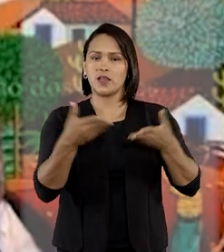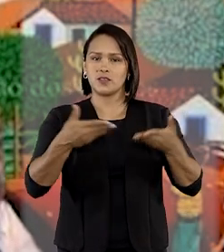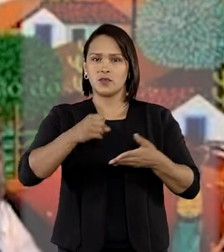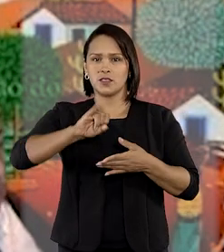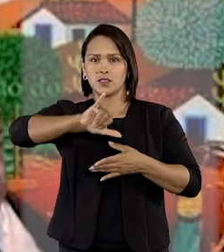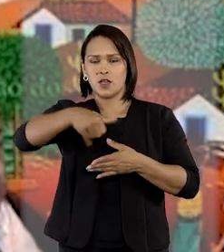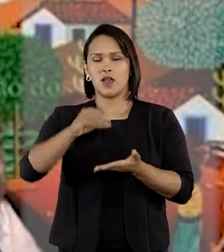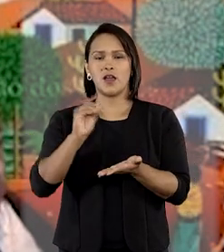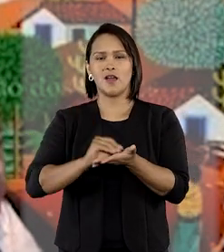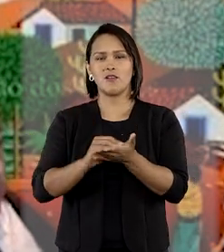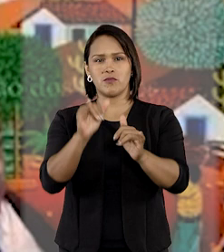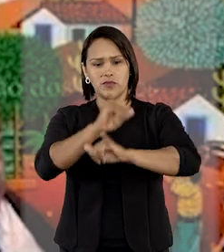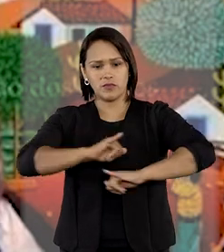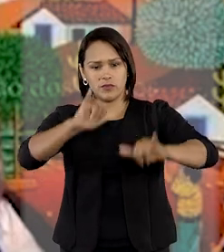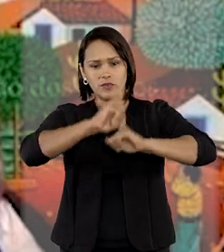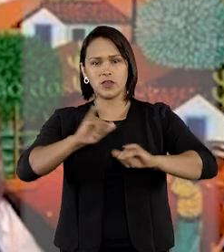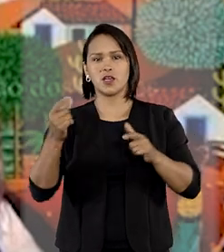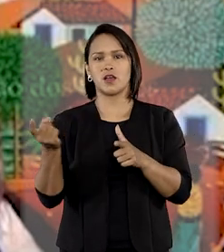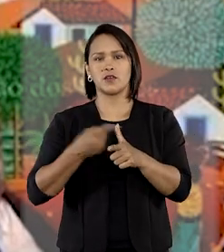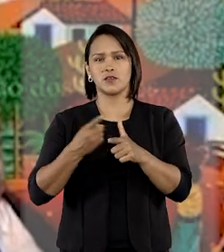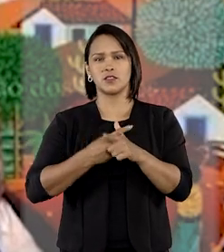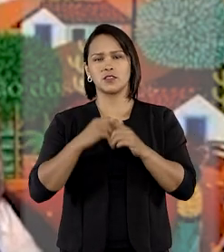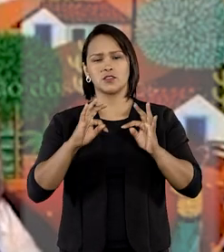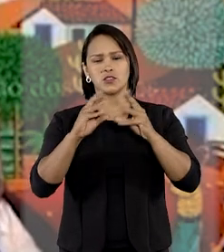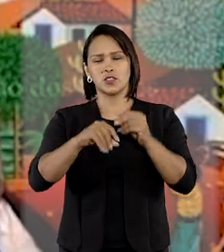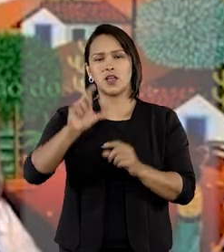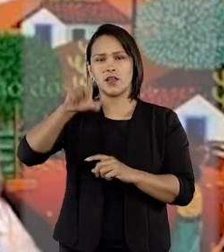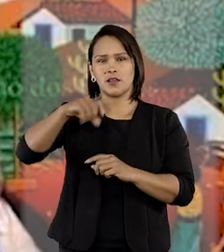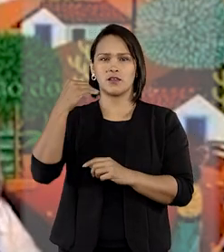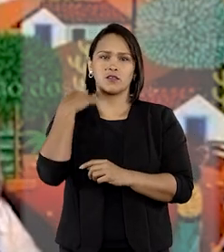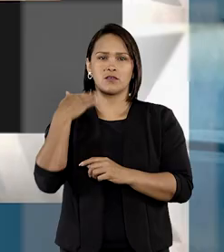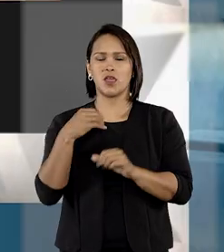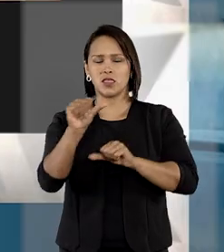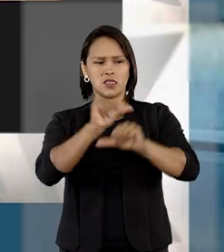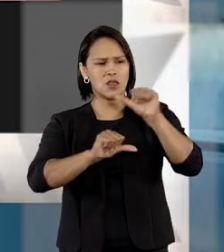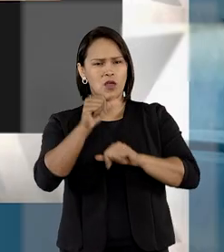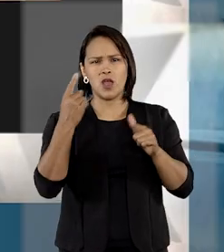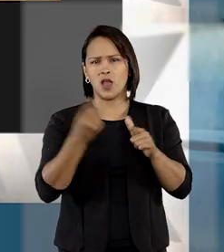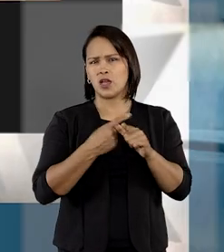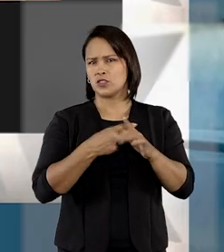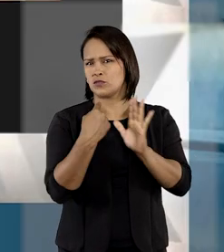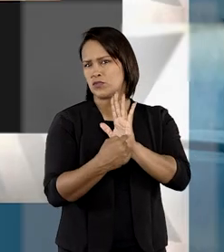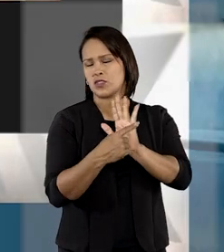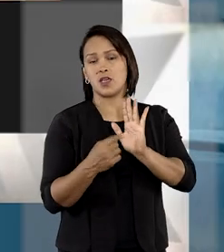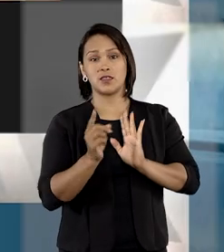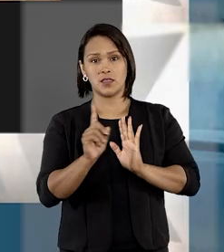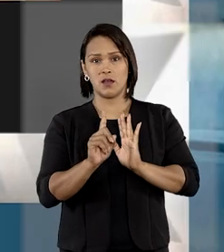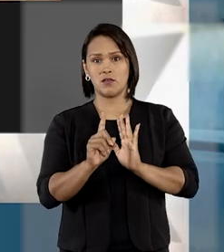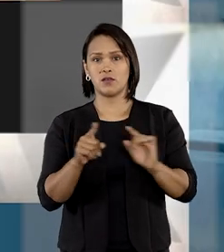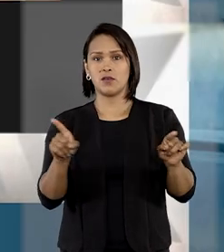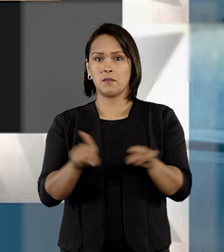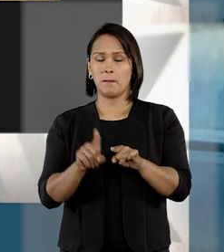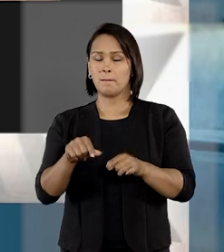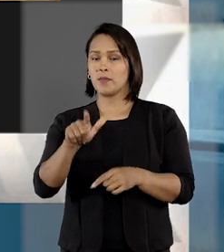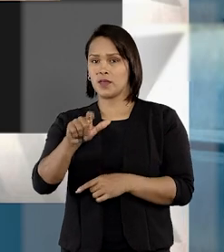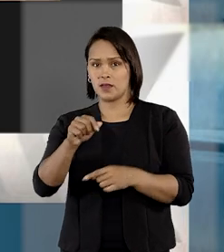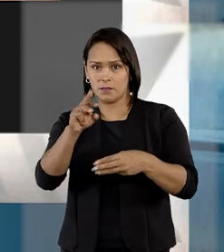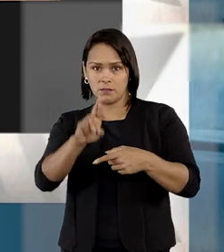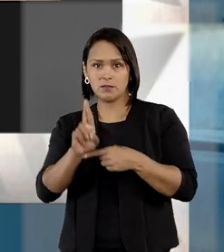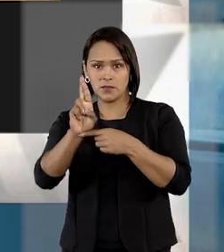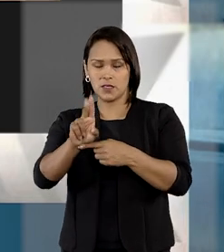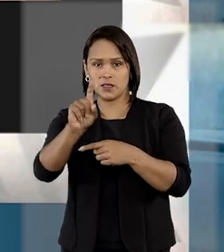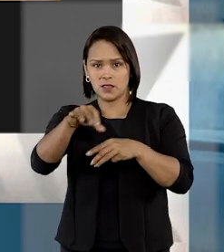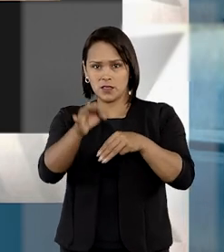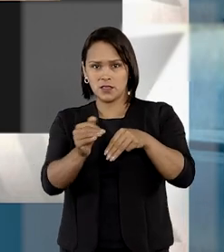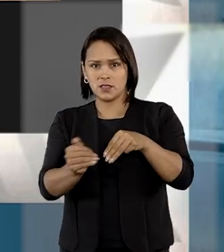devedor sobre a acessão do crédito não torna a dívida inexigível. Para Laurita Vaz, se a ausência de comunicação da